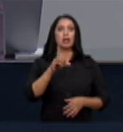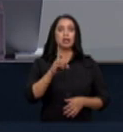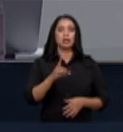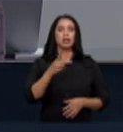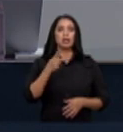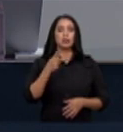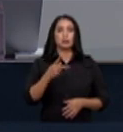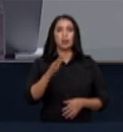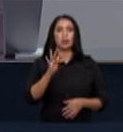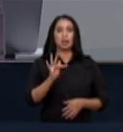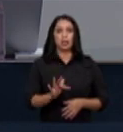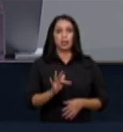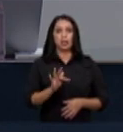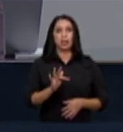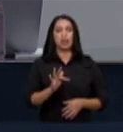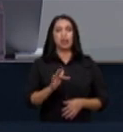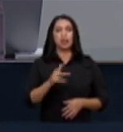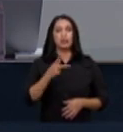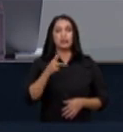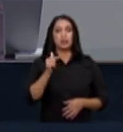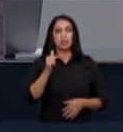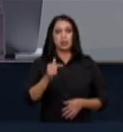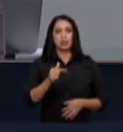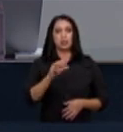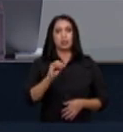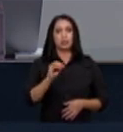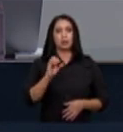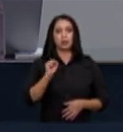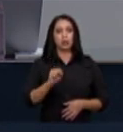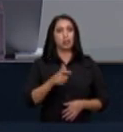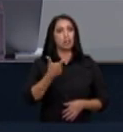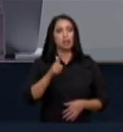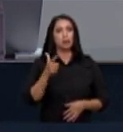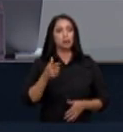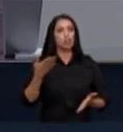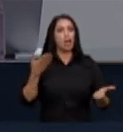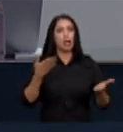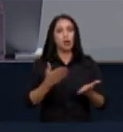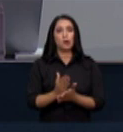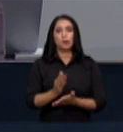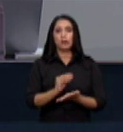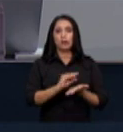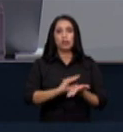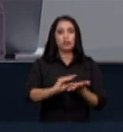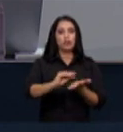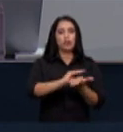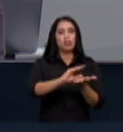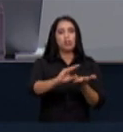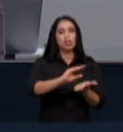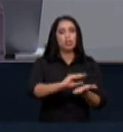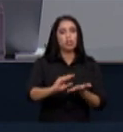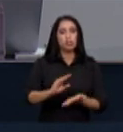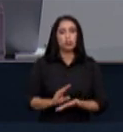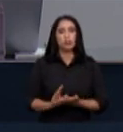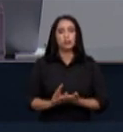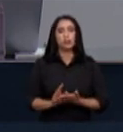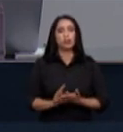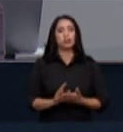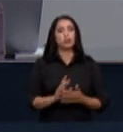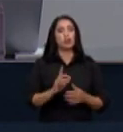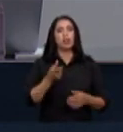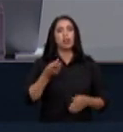708 o fundo clima não havia realmente aprovado o plano de investimento dos seus recursos e nem